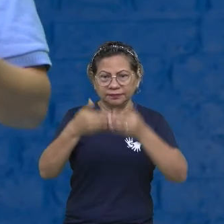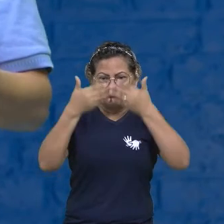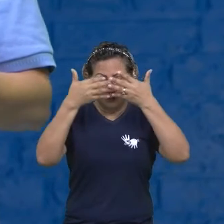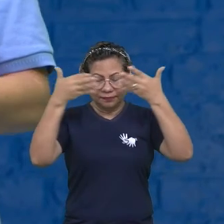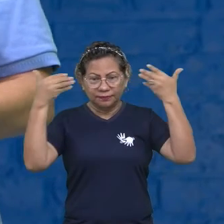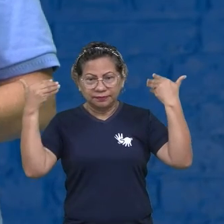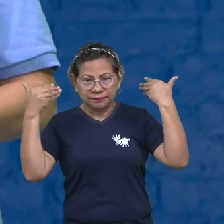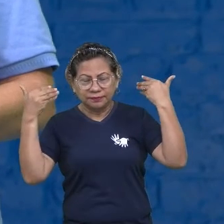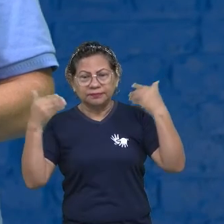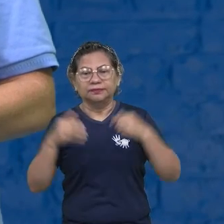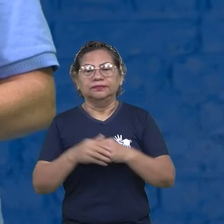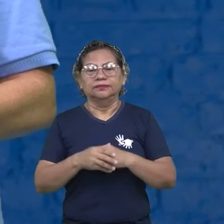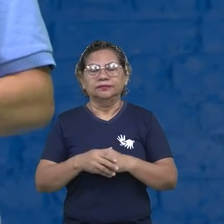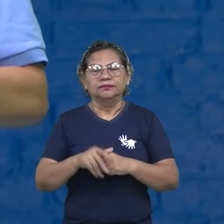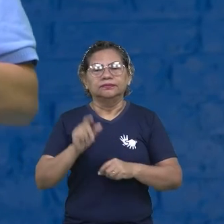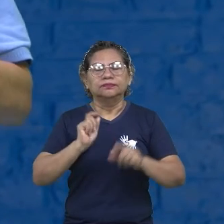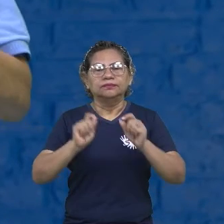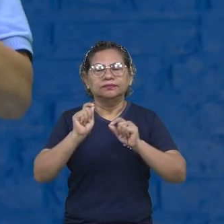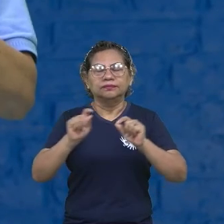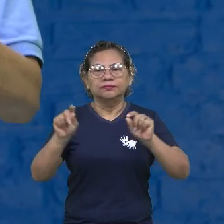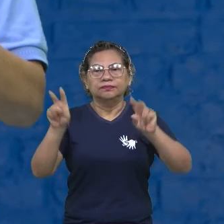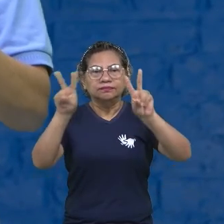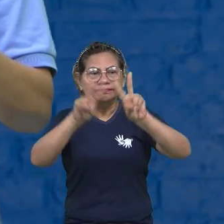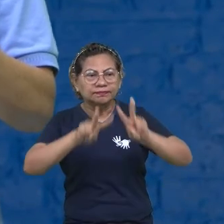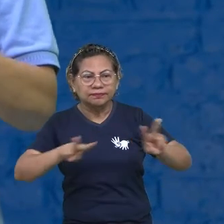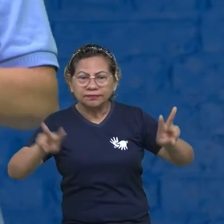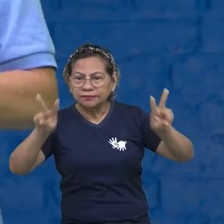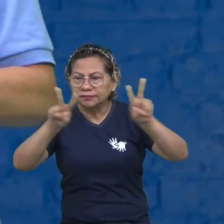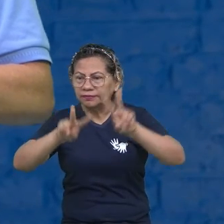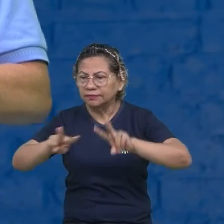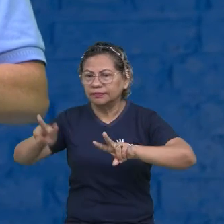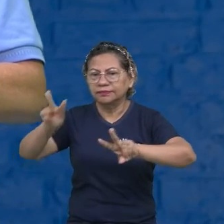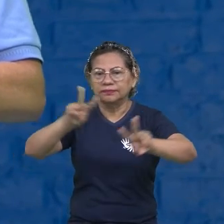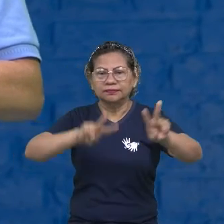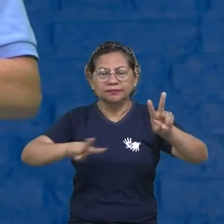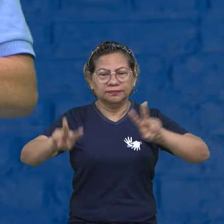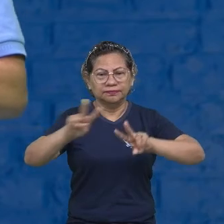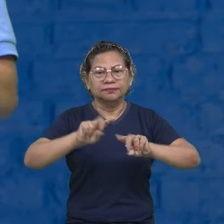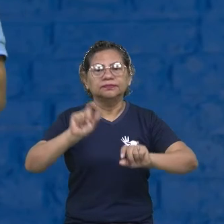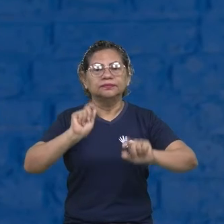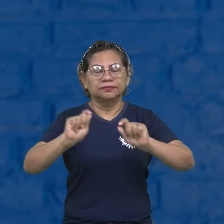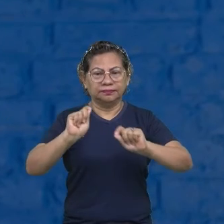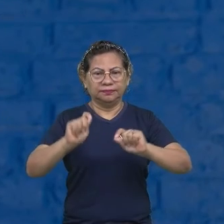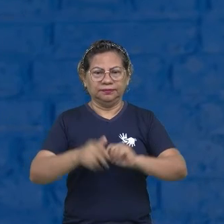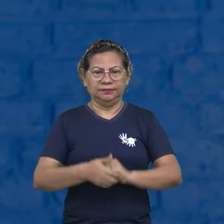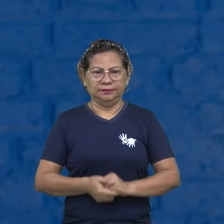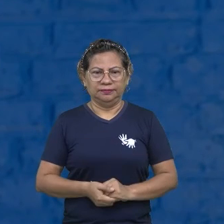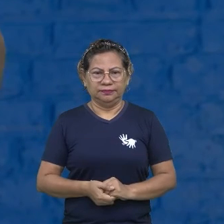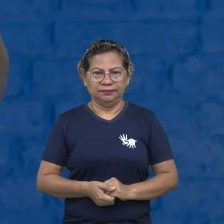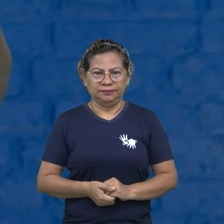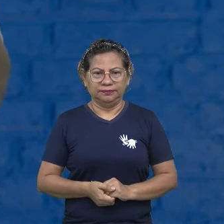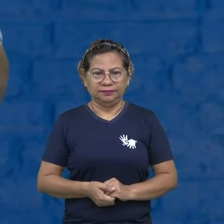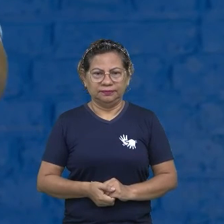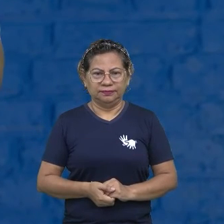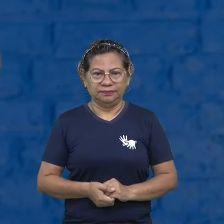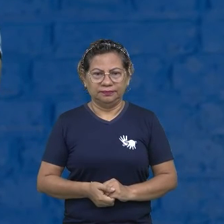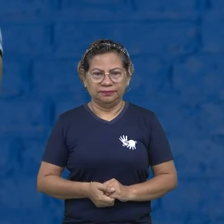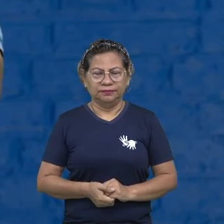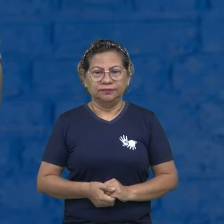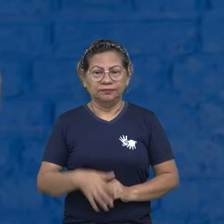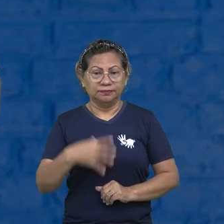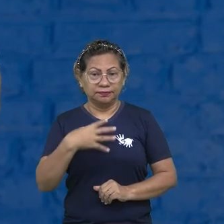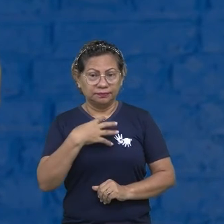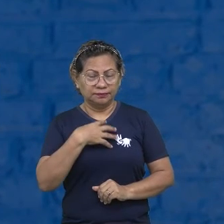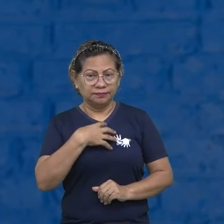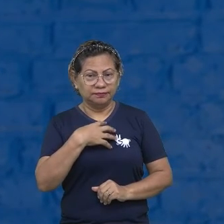Com que olhos você está olhando? Com que olhos você vê? Tá? Então, que olhos eu estou vendo o meu